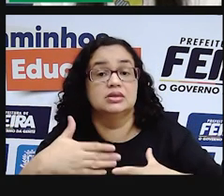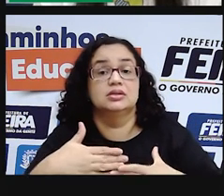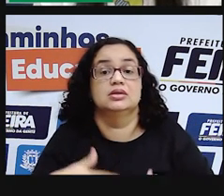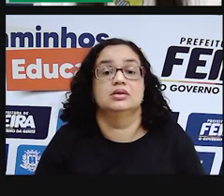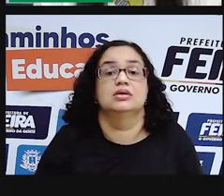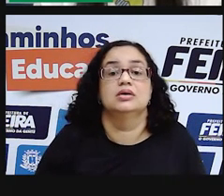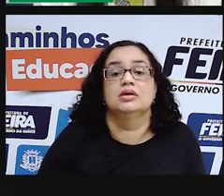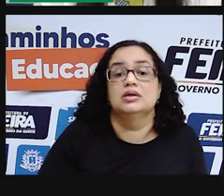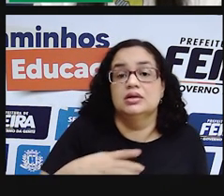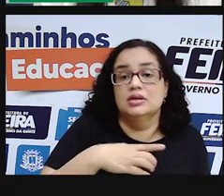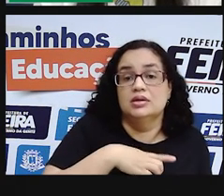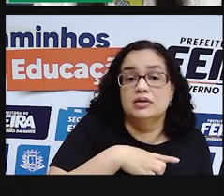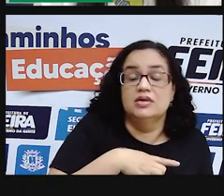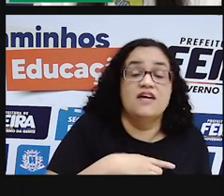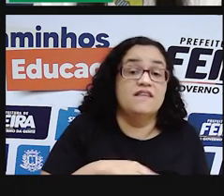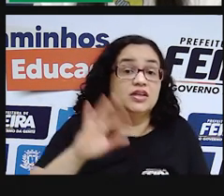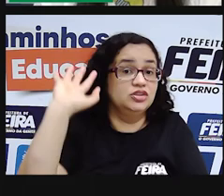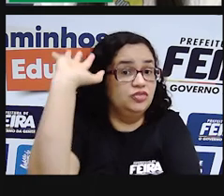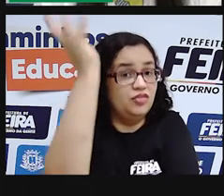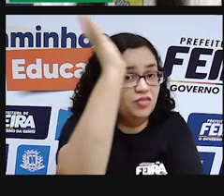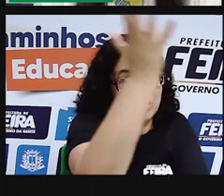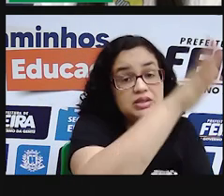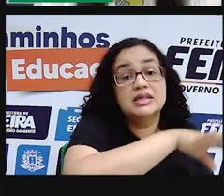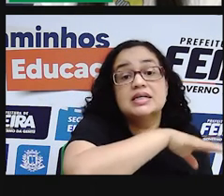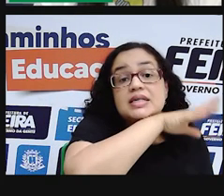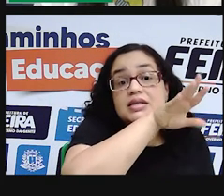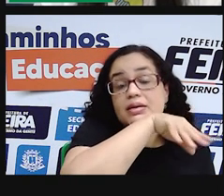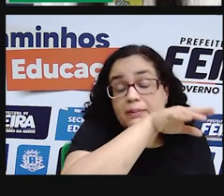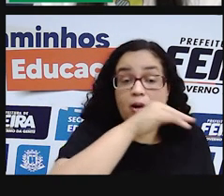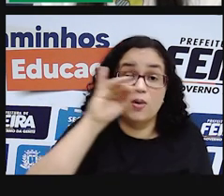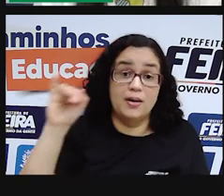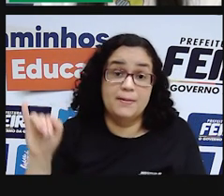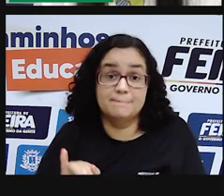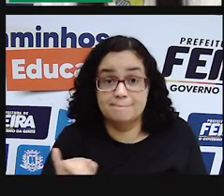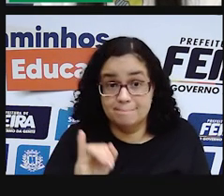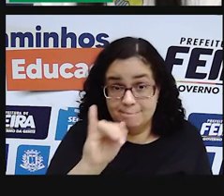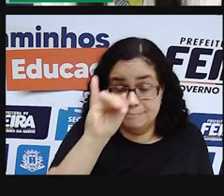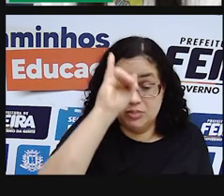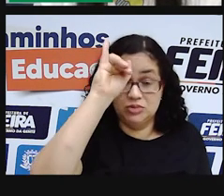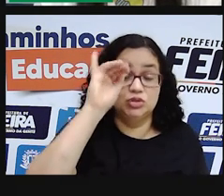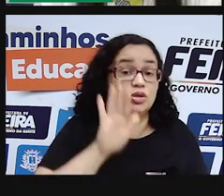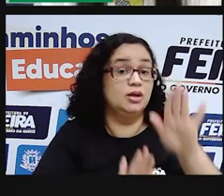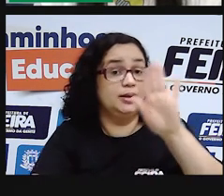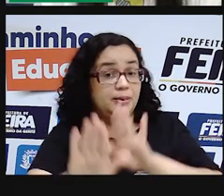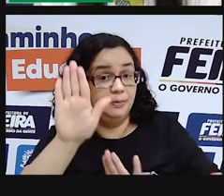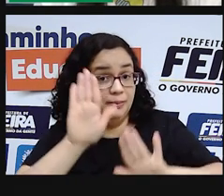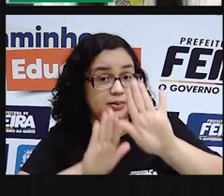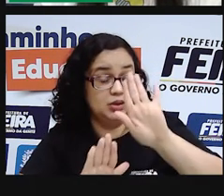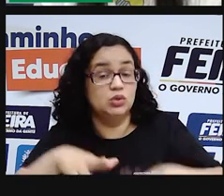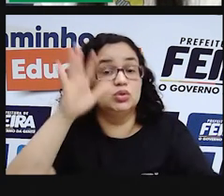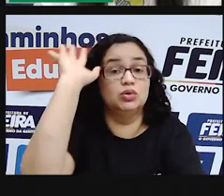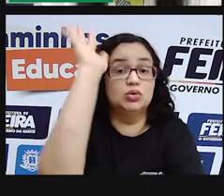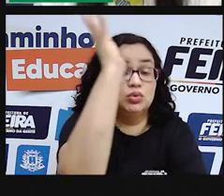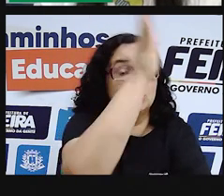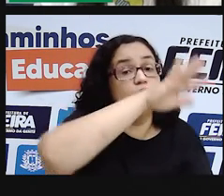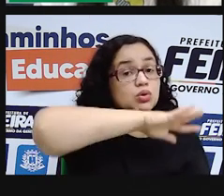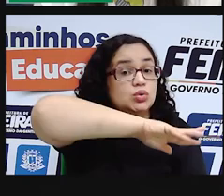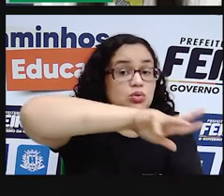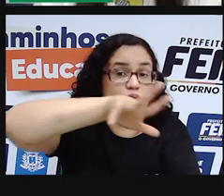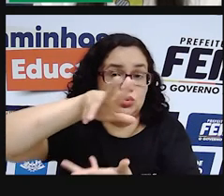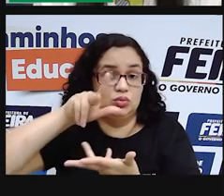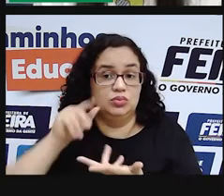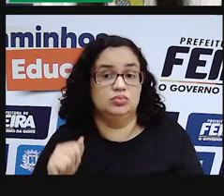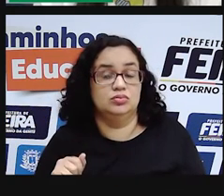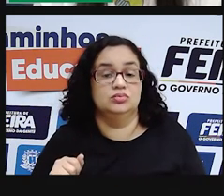armazenamento de espécies de fauna e flora muito importantes para a preservação do meio ambiente em todos os seus